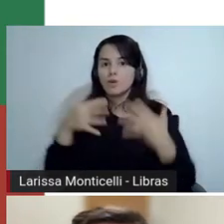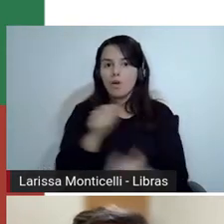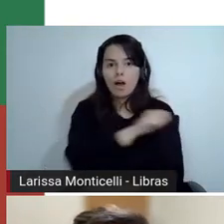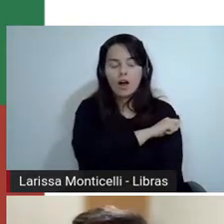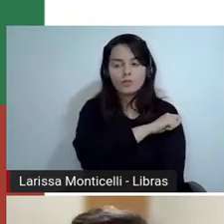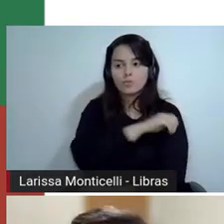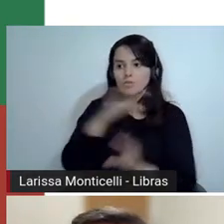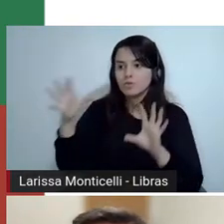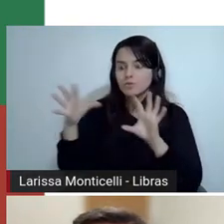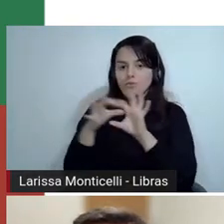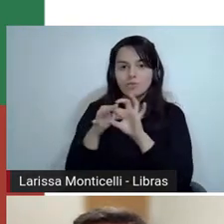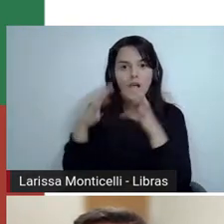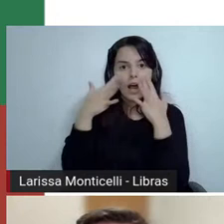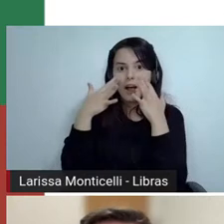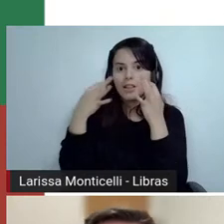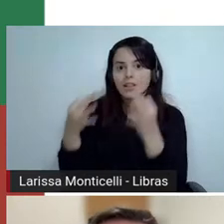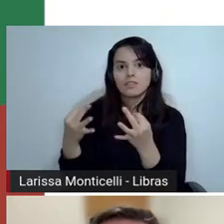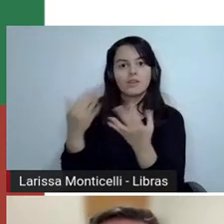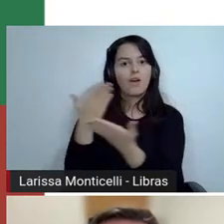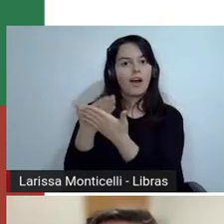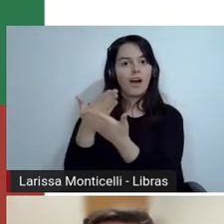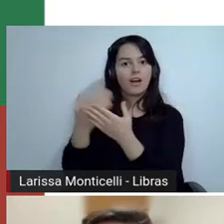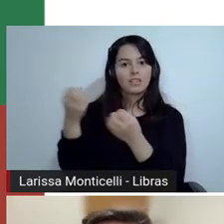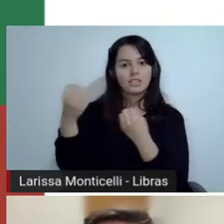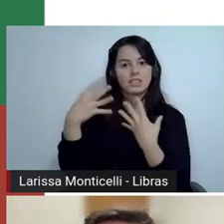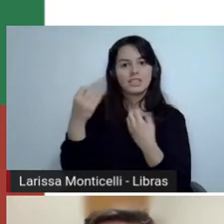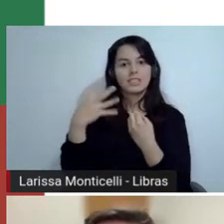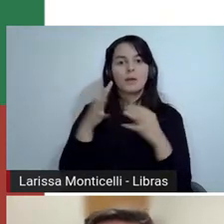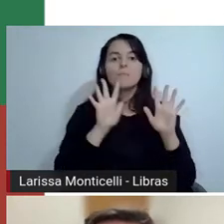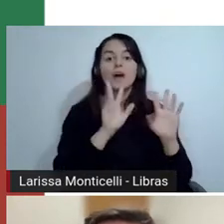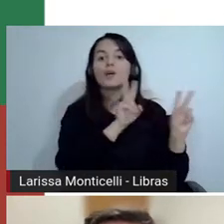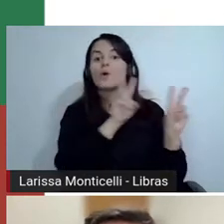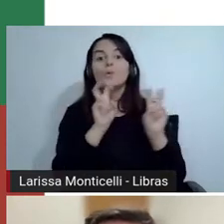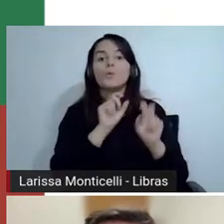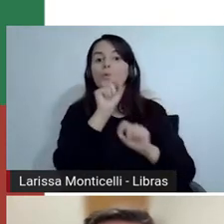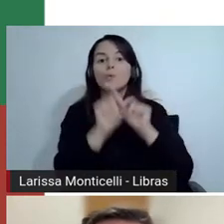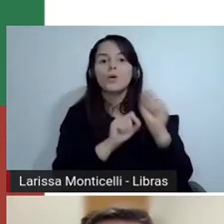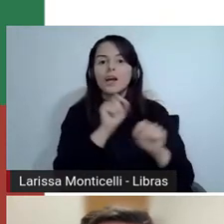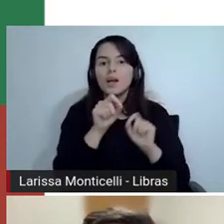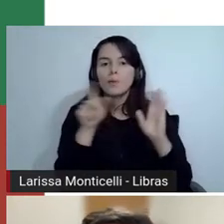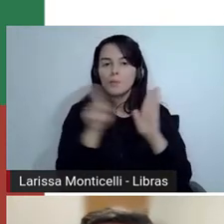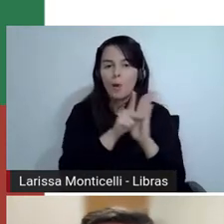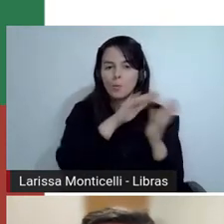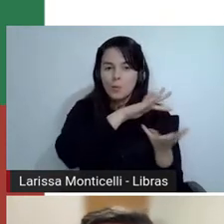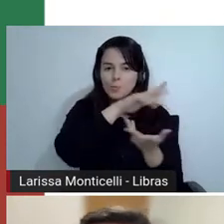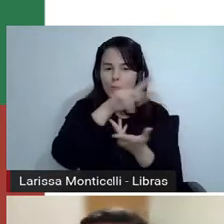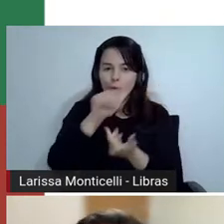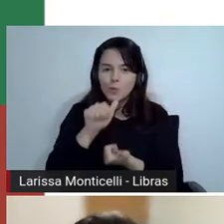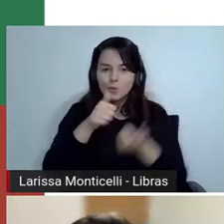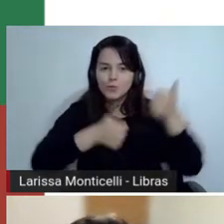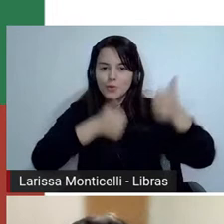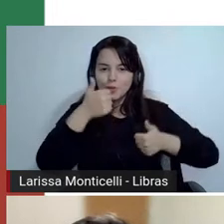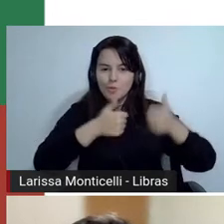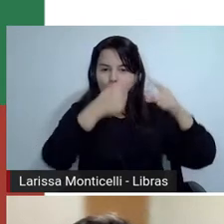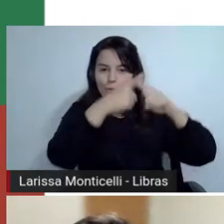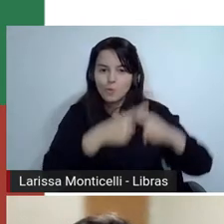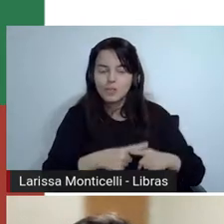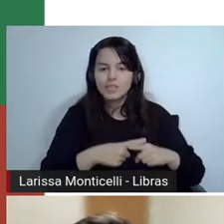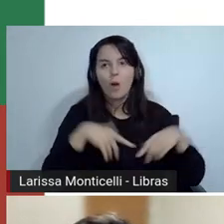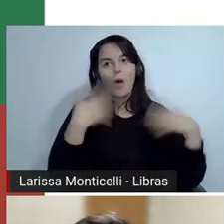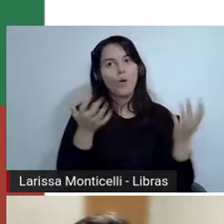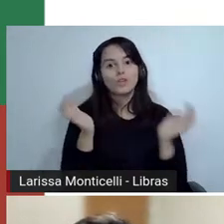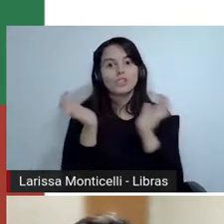foi a temática, Copa do Mundo, foi a questão dos gêneros, né. A